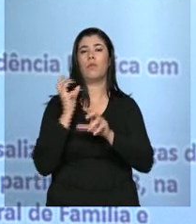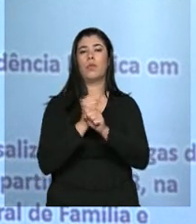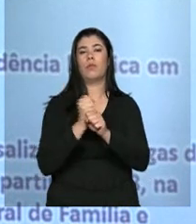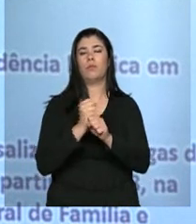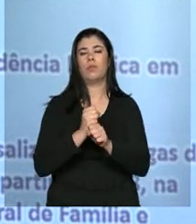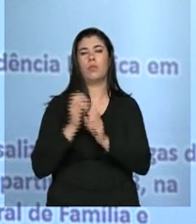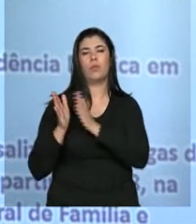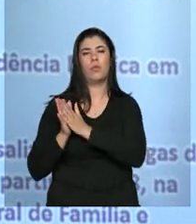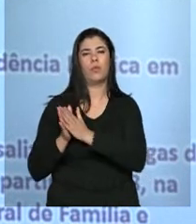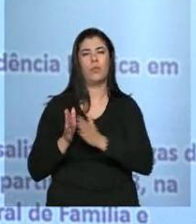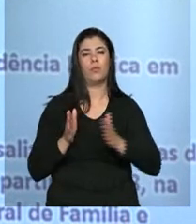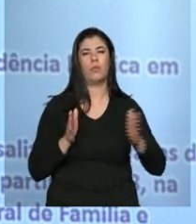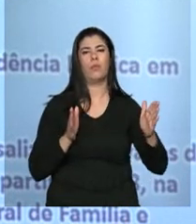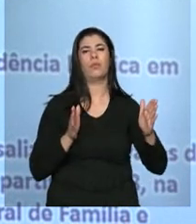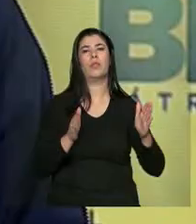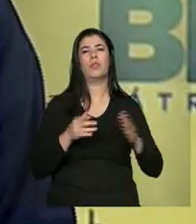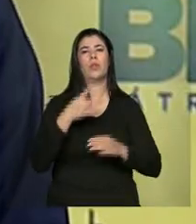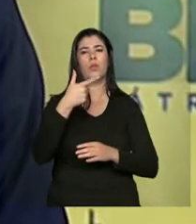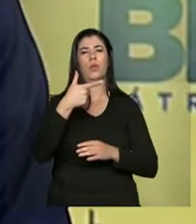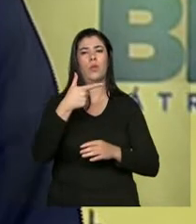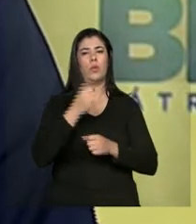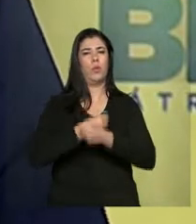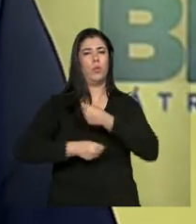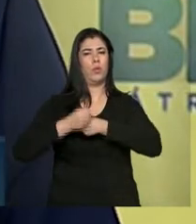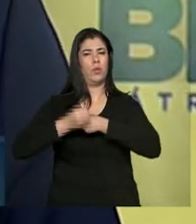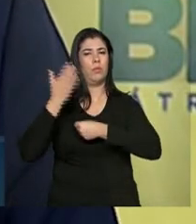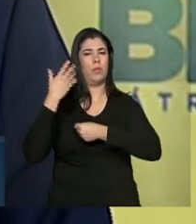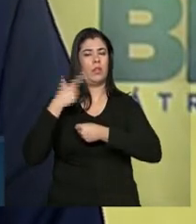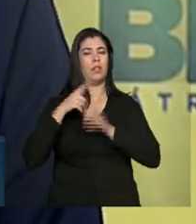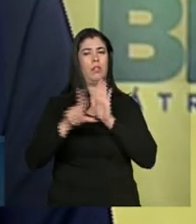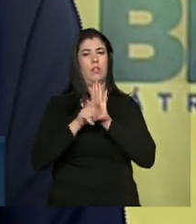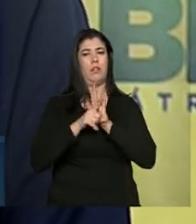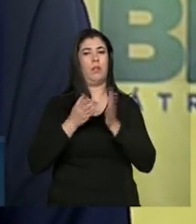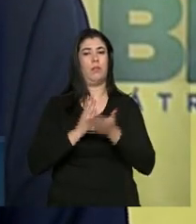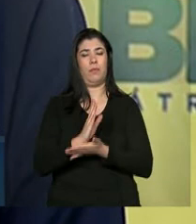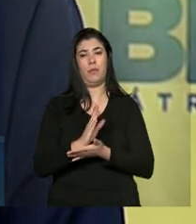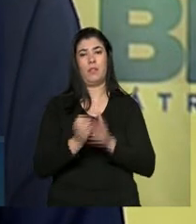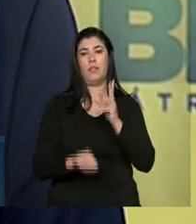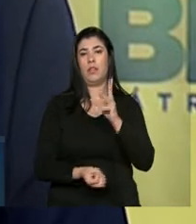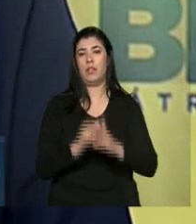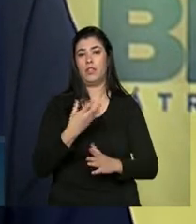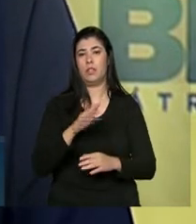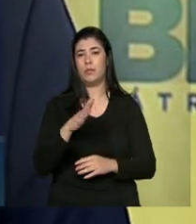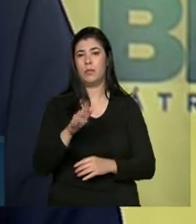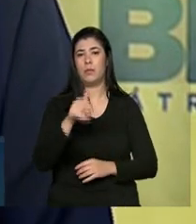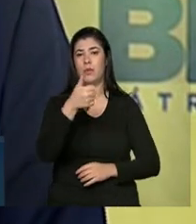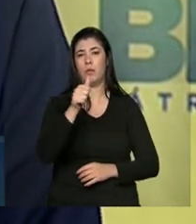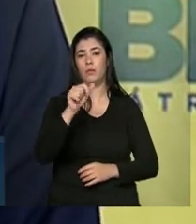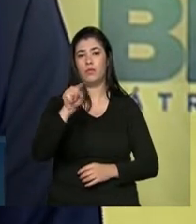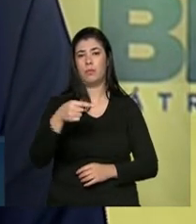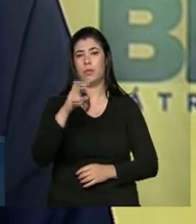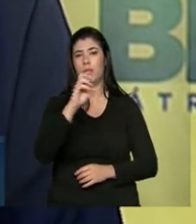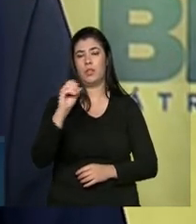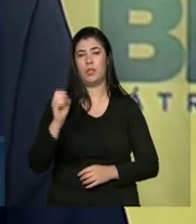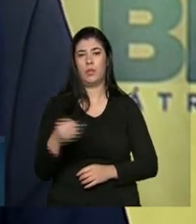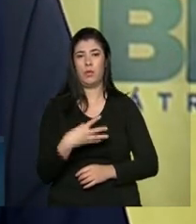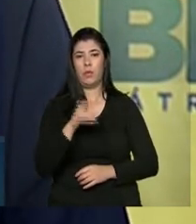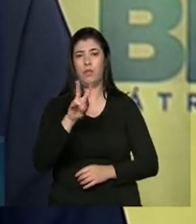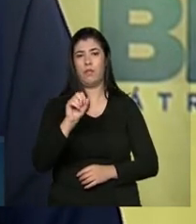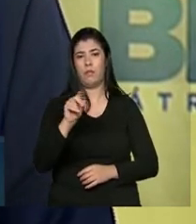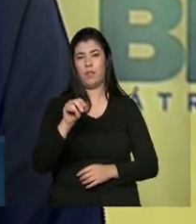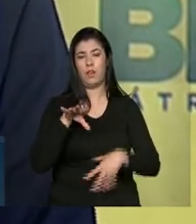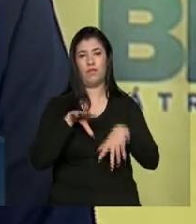que começou desde a sanção, dois anos atrás da lei, a criação de cerca de 11.500 novas vagas de